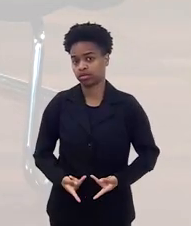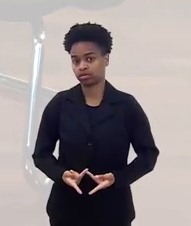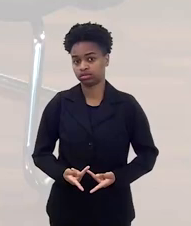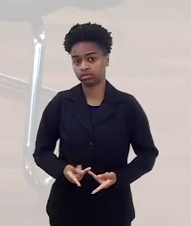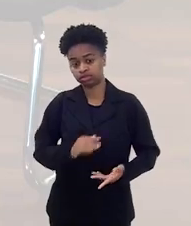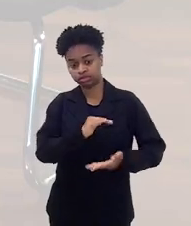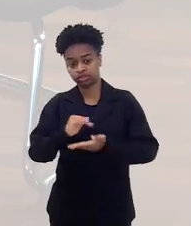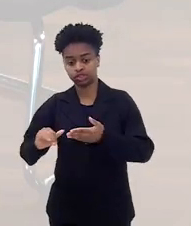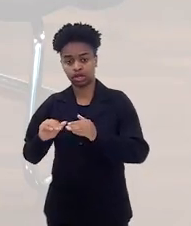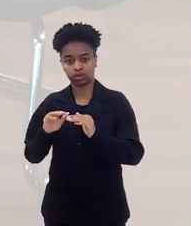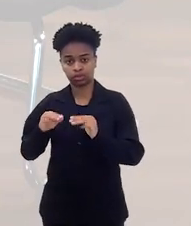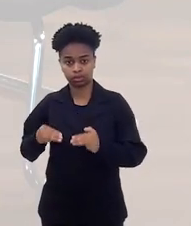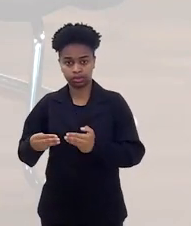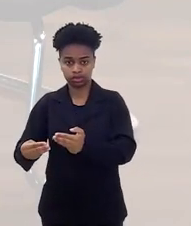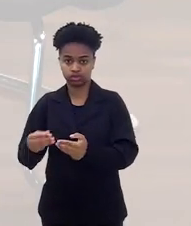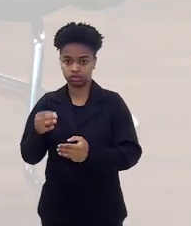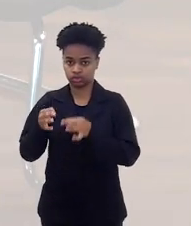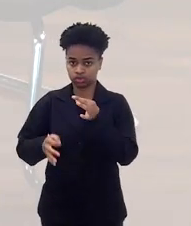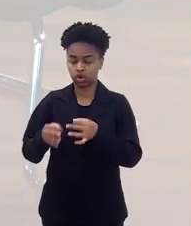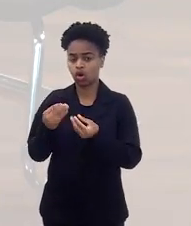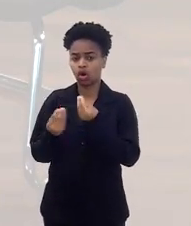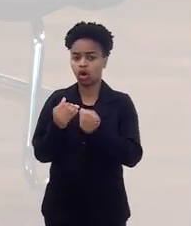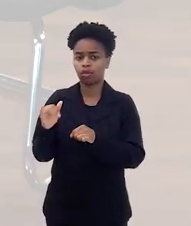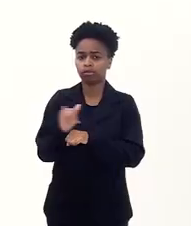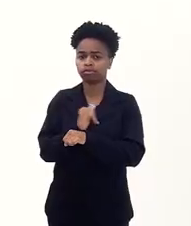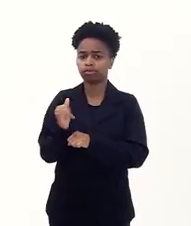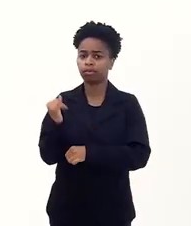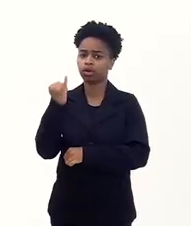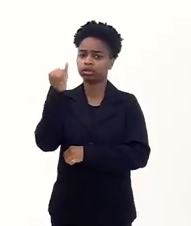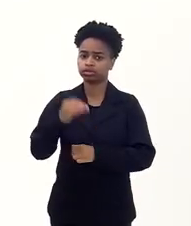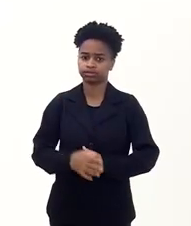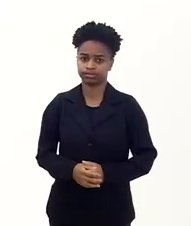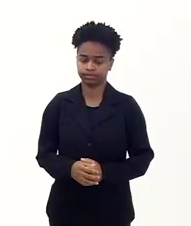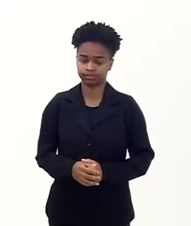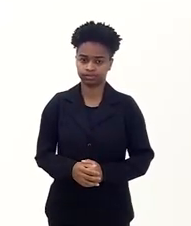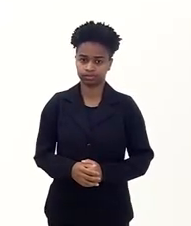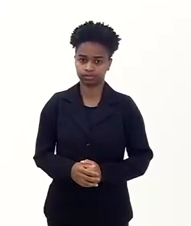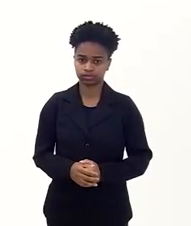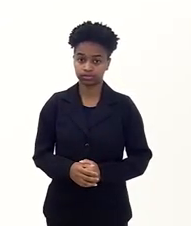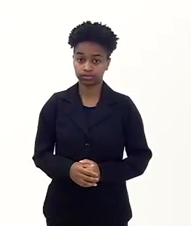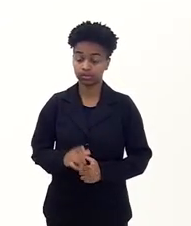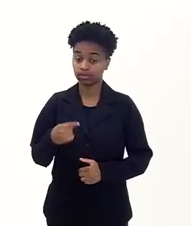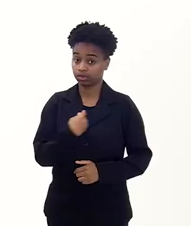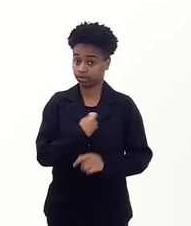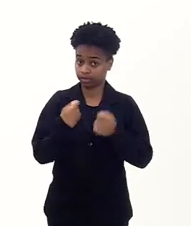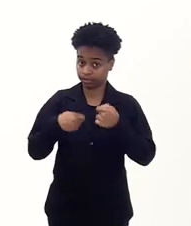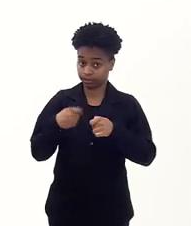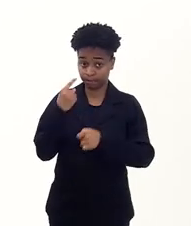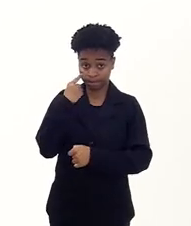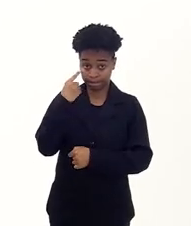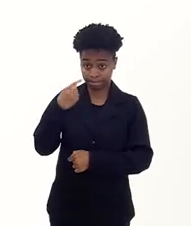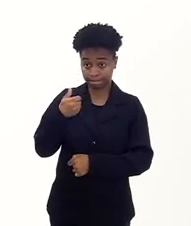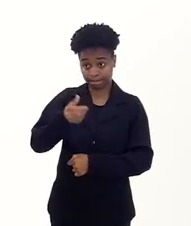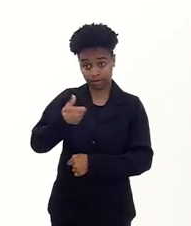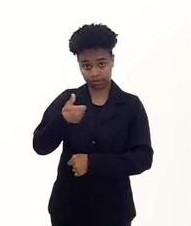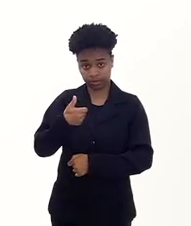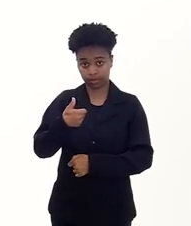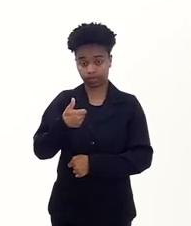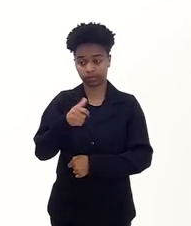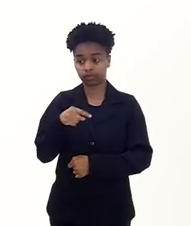Ministério da Justiça? Qual é a importância estratégica em relação a isso? Olha, primeiro a gente precisa pensar que